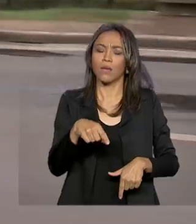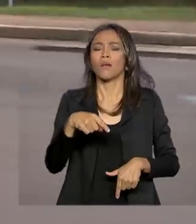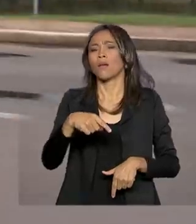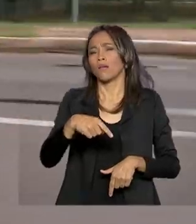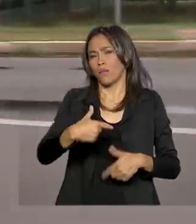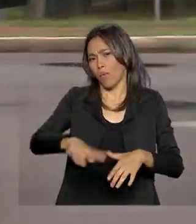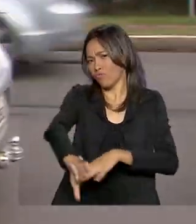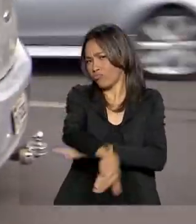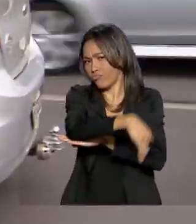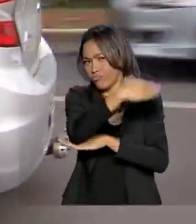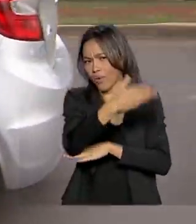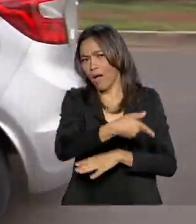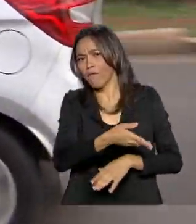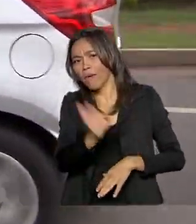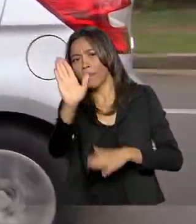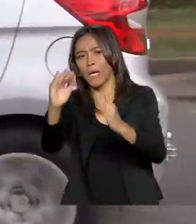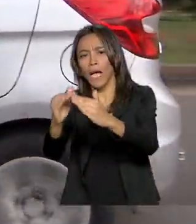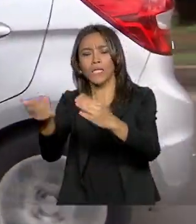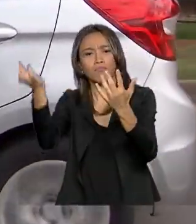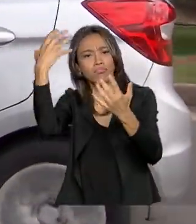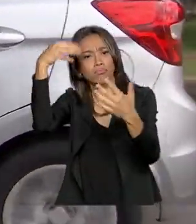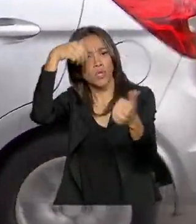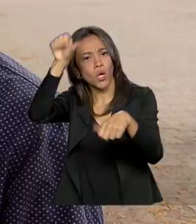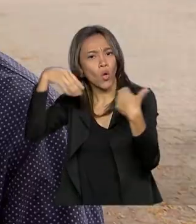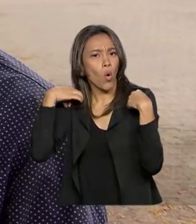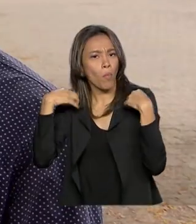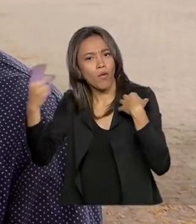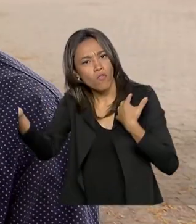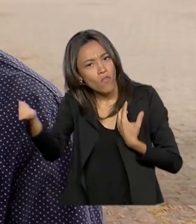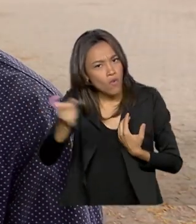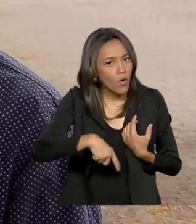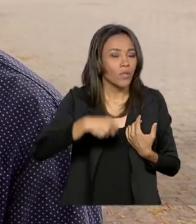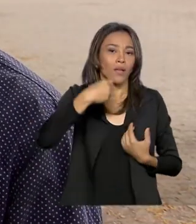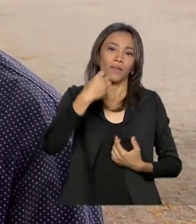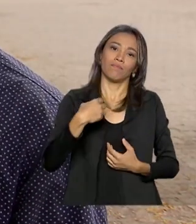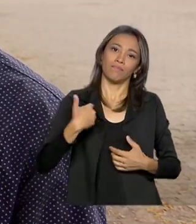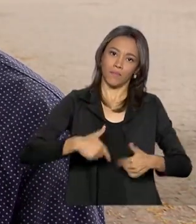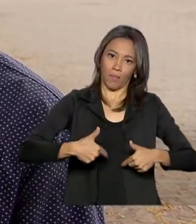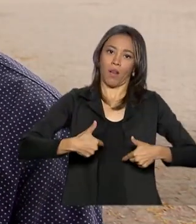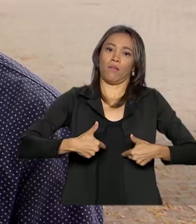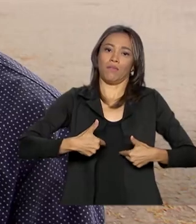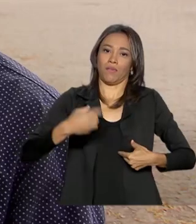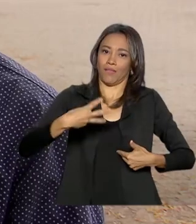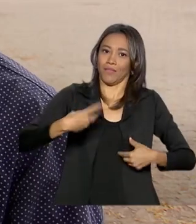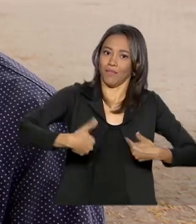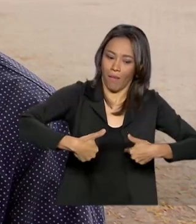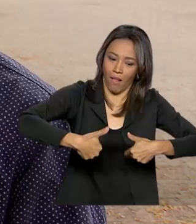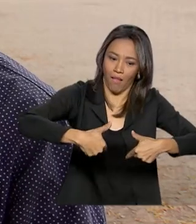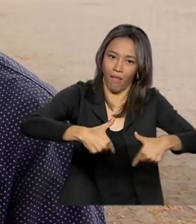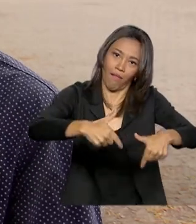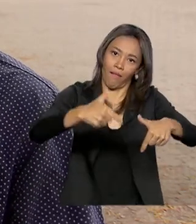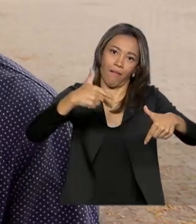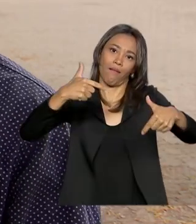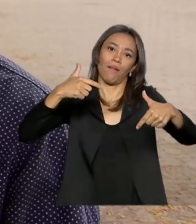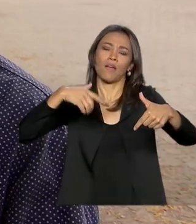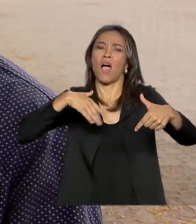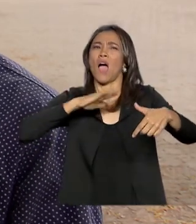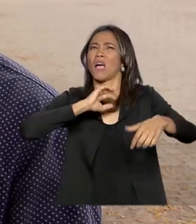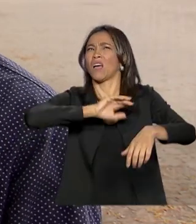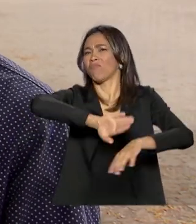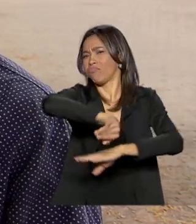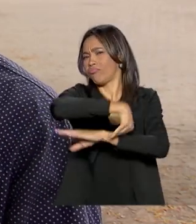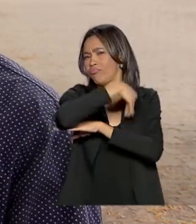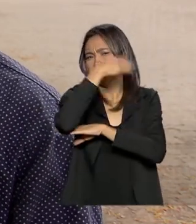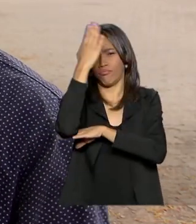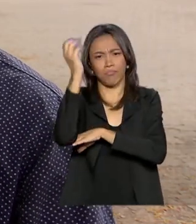todo, aí vou em casa, tomo banho e aí que eu vou começar o meu terceiro turno. Aí eu giro a noite toda, vou parar seis horas da manhã,